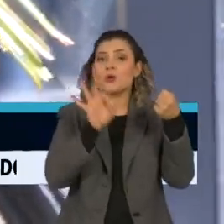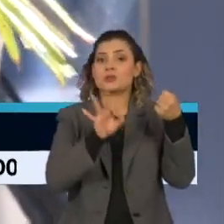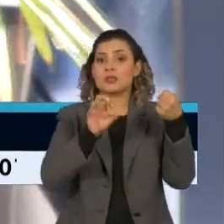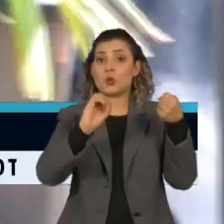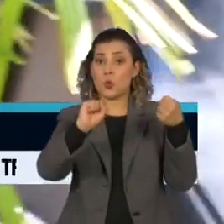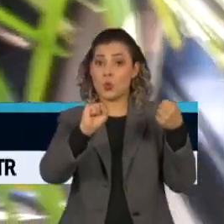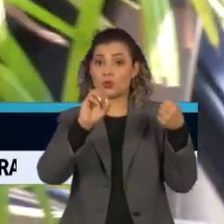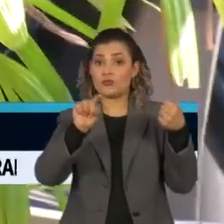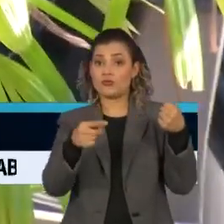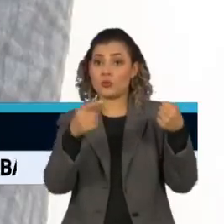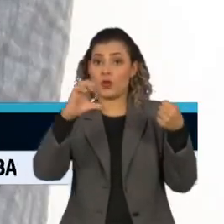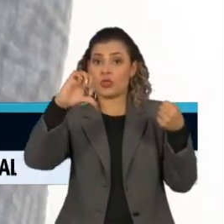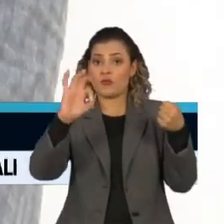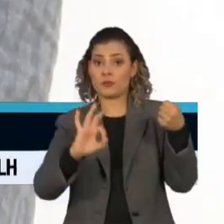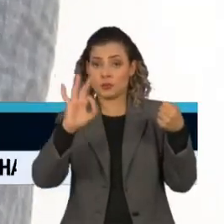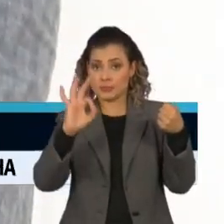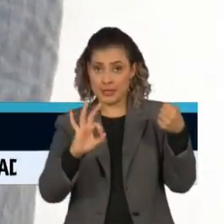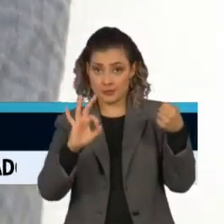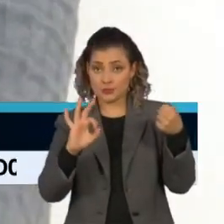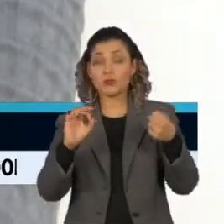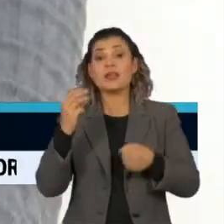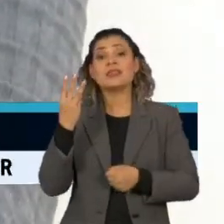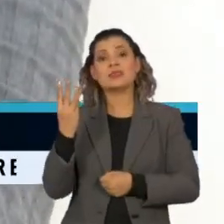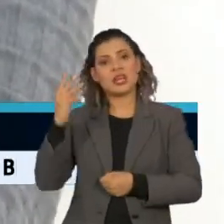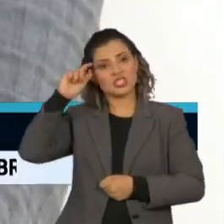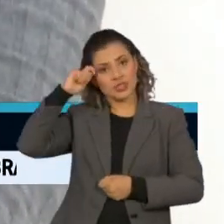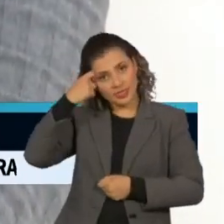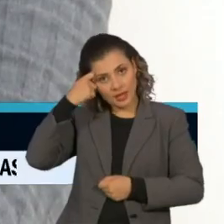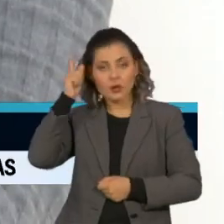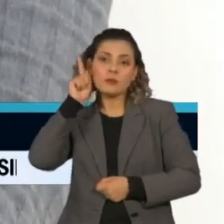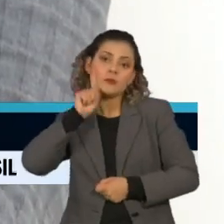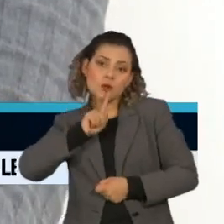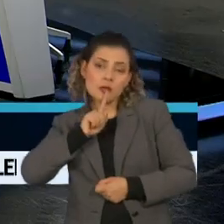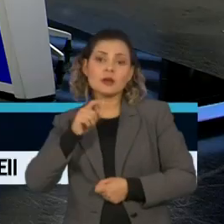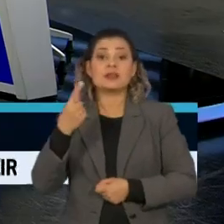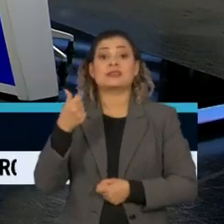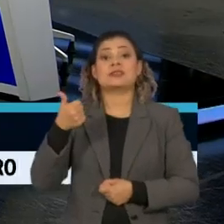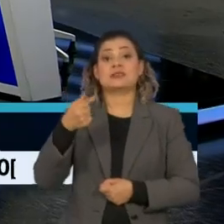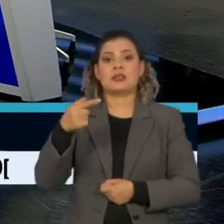8,9%. Entre as pretas, é de 17%. Muito obrigada. Obrigado.